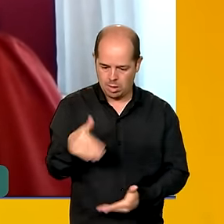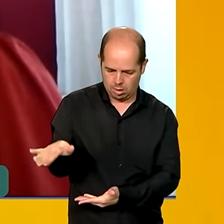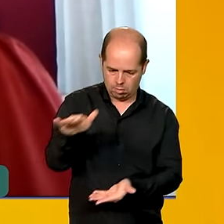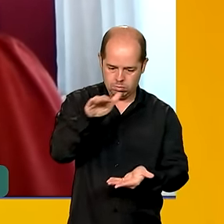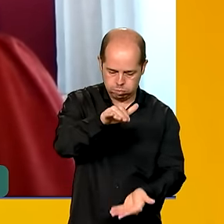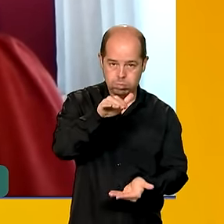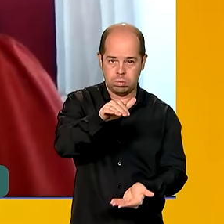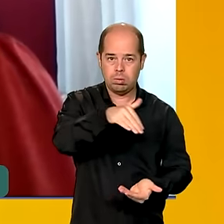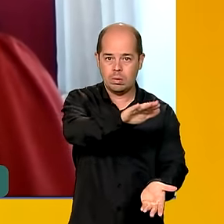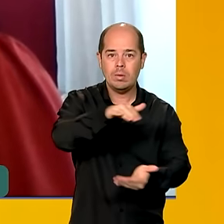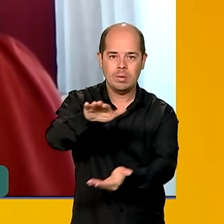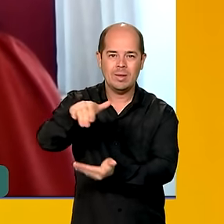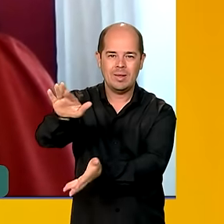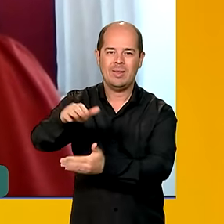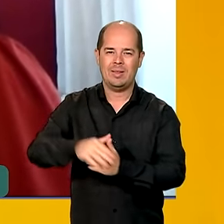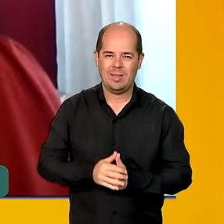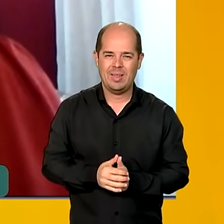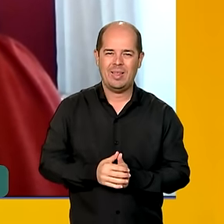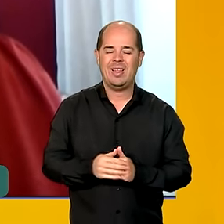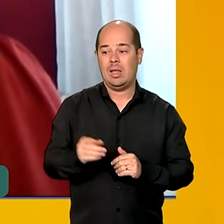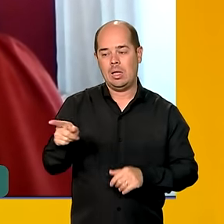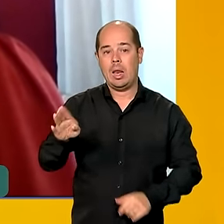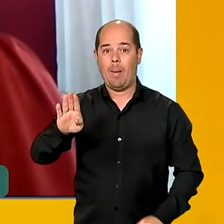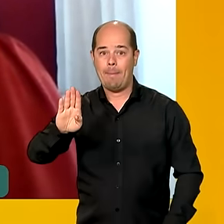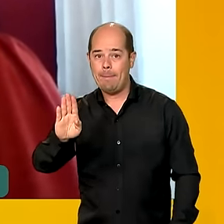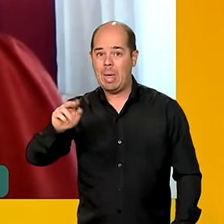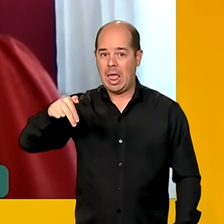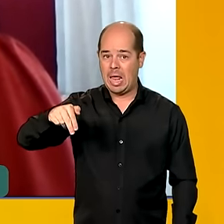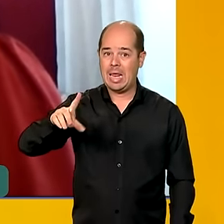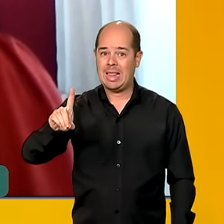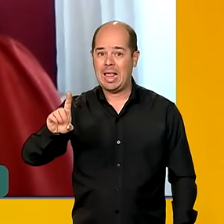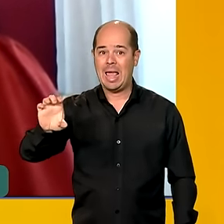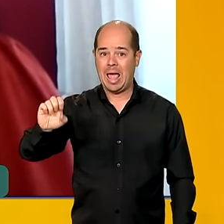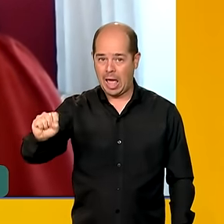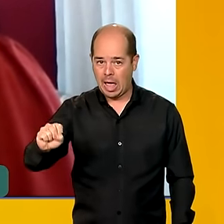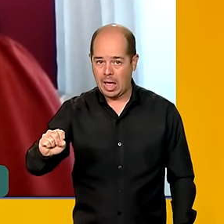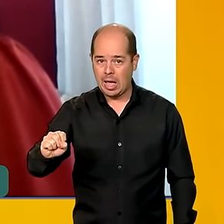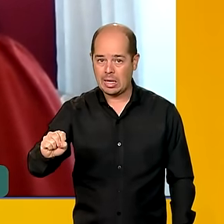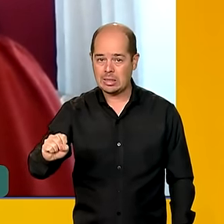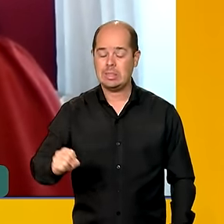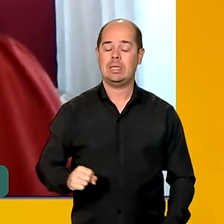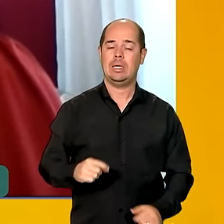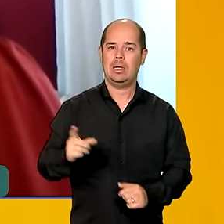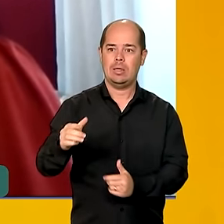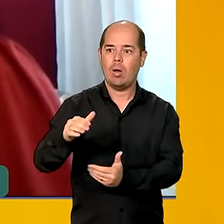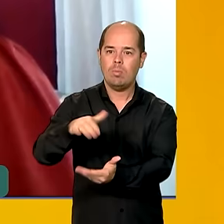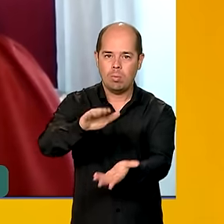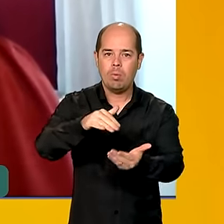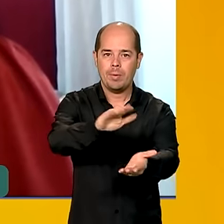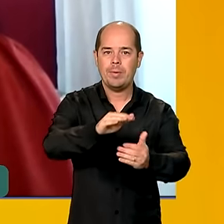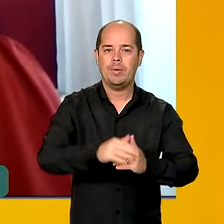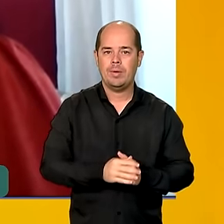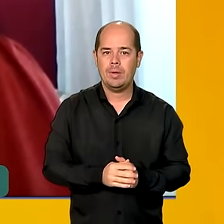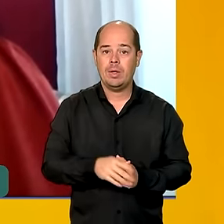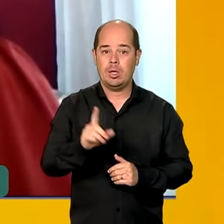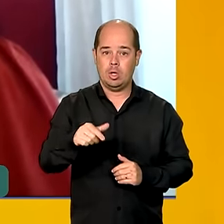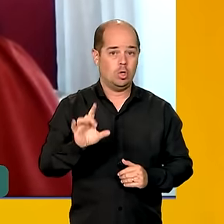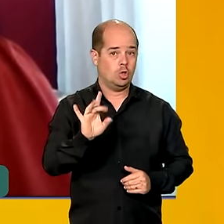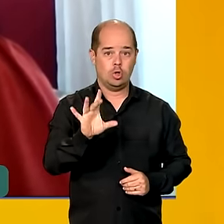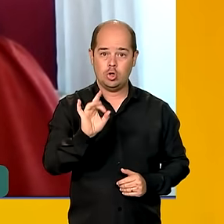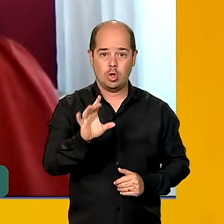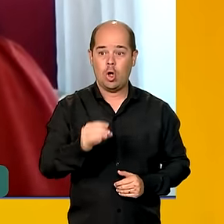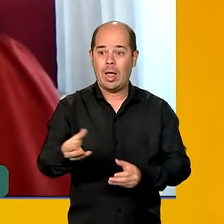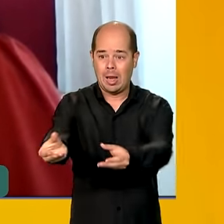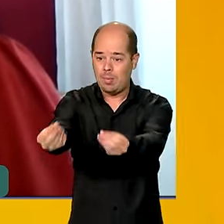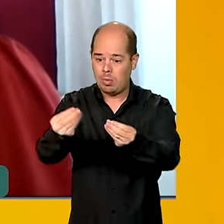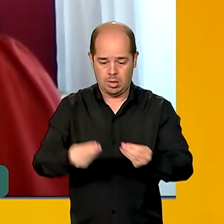do MDS por meio da Conab, e para isso nós dispensamos o aceite, por mero ofício do prefeito do